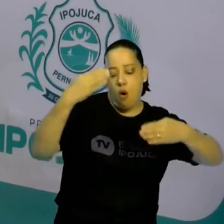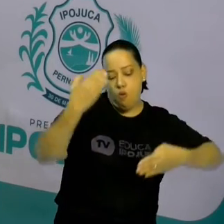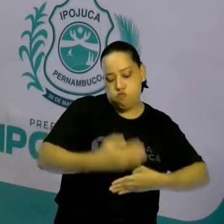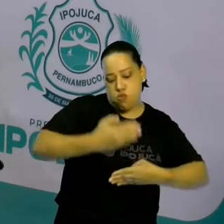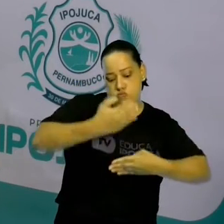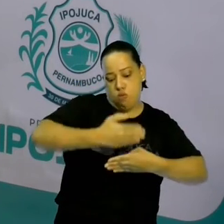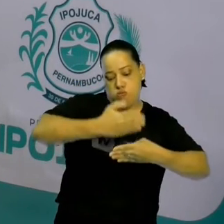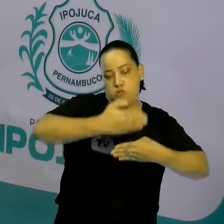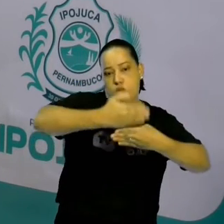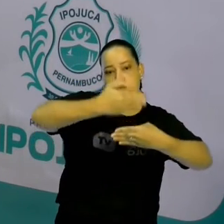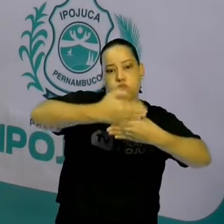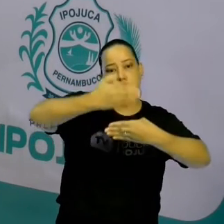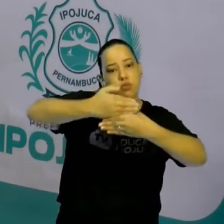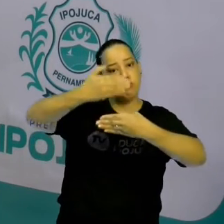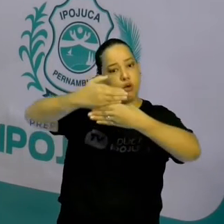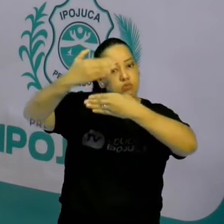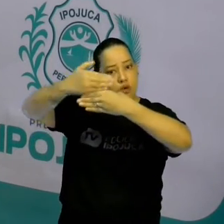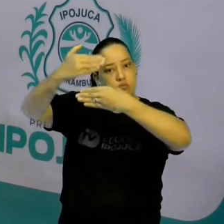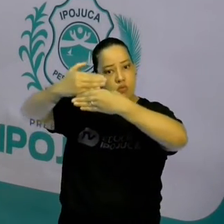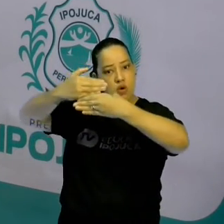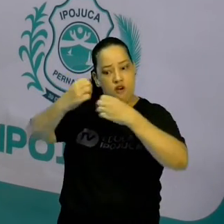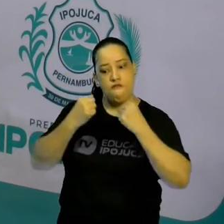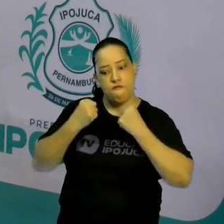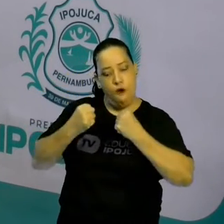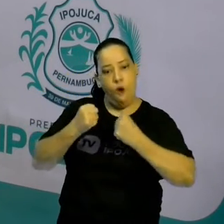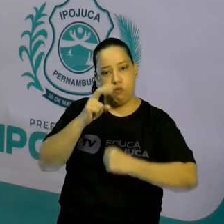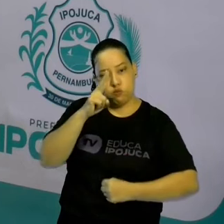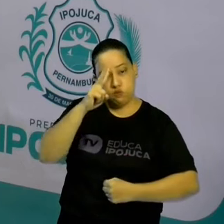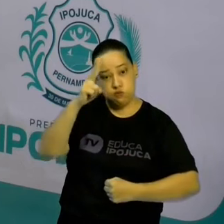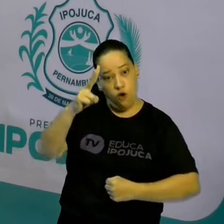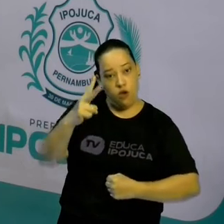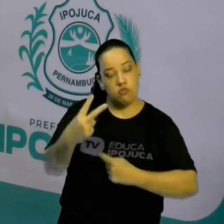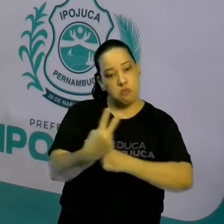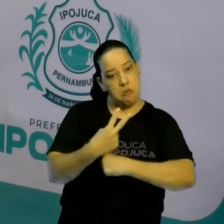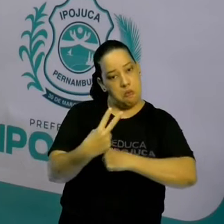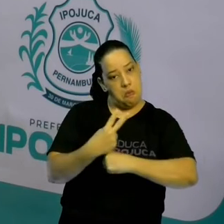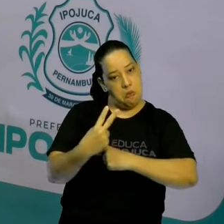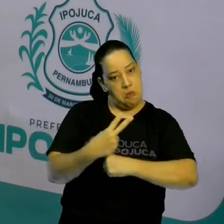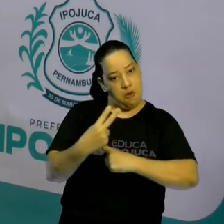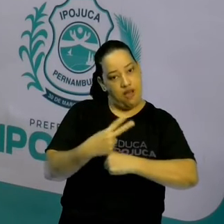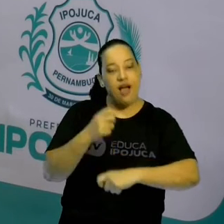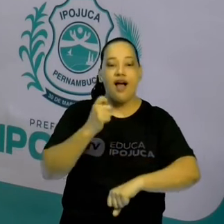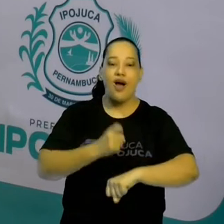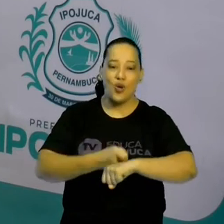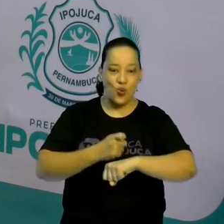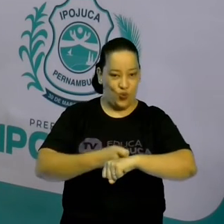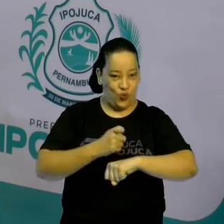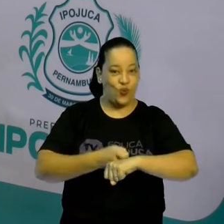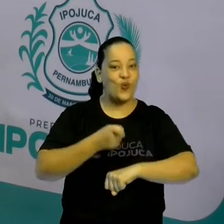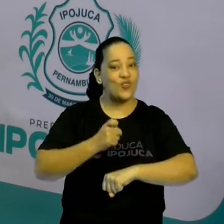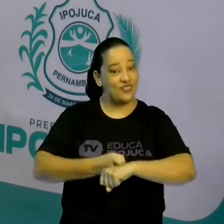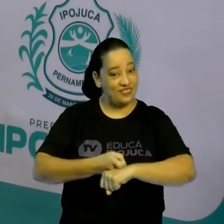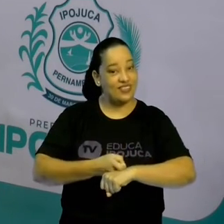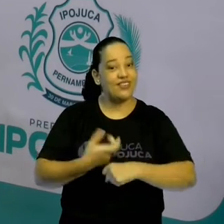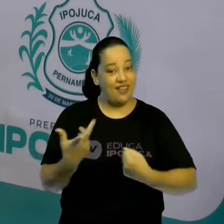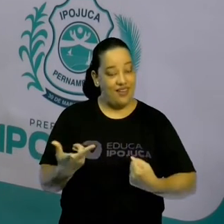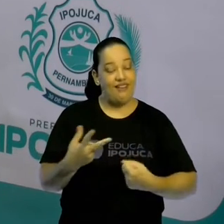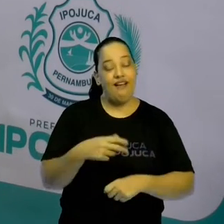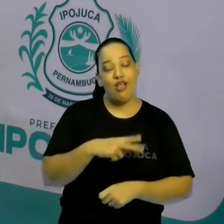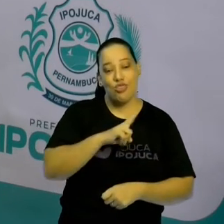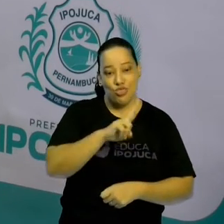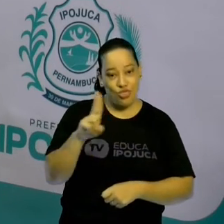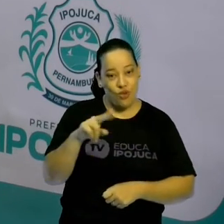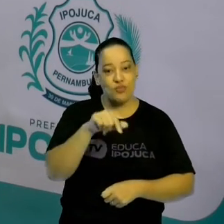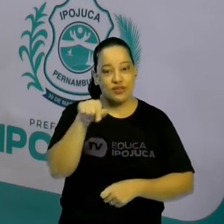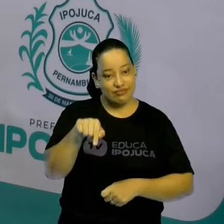vai proteger, como se fosse uma proteção extra da célula, só que ela é bem durinha. Então, a gente chama ela de parede celular.